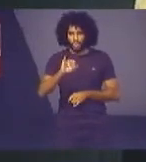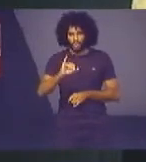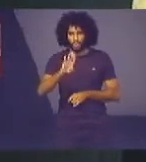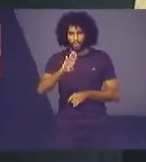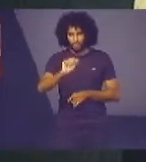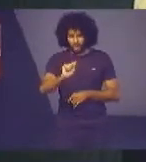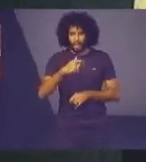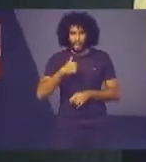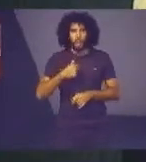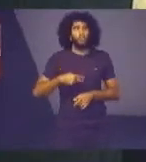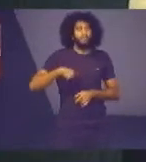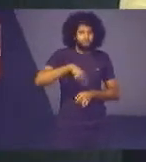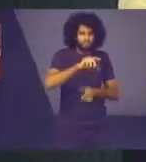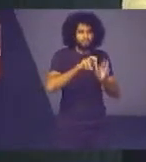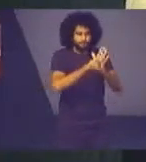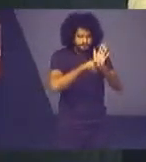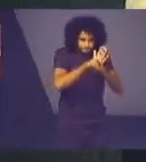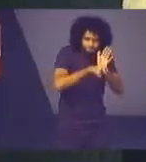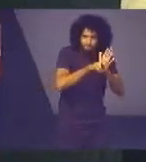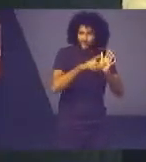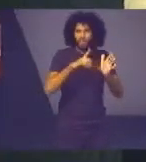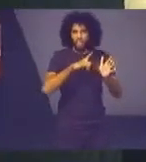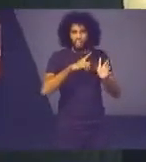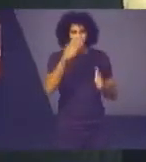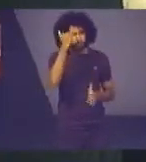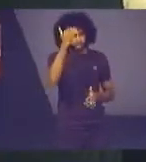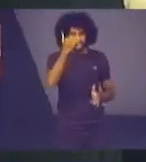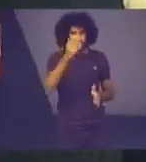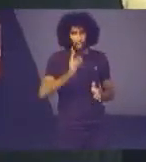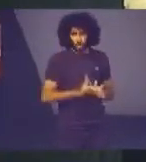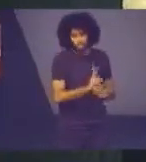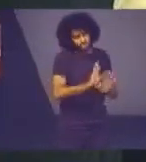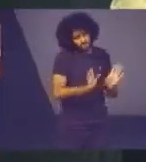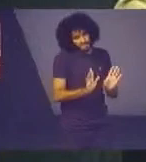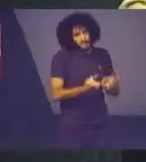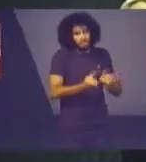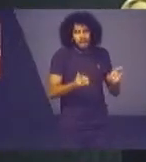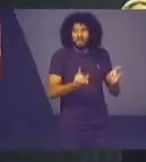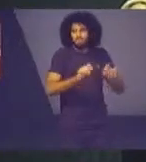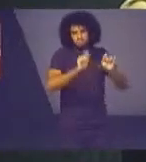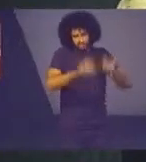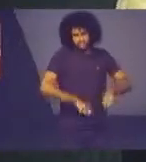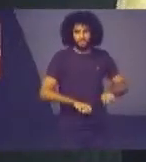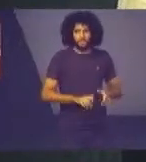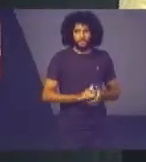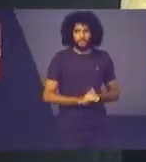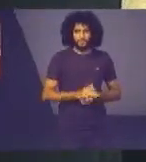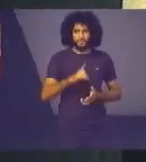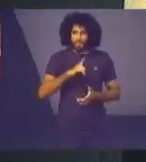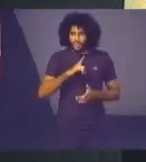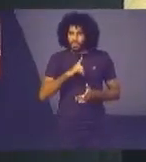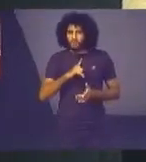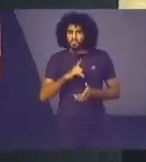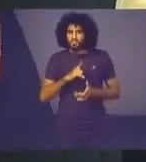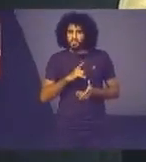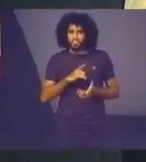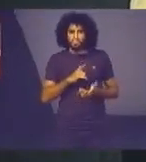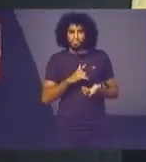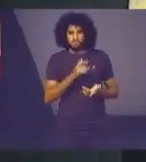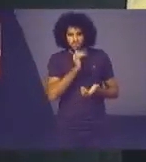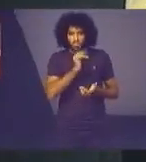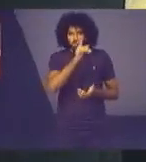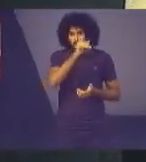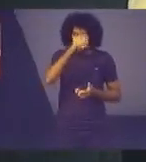um sucesso evidentemente não continuou mais temos um pedaço da justiça no bairro em